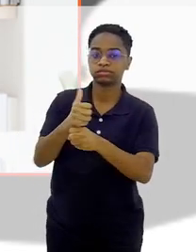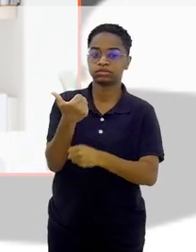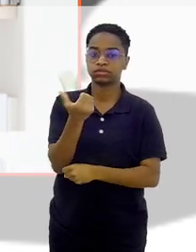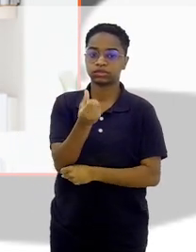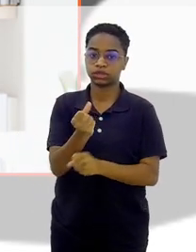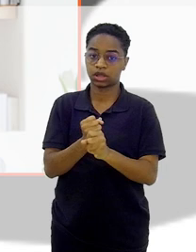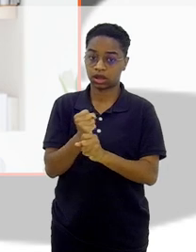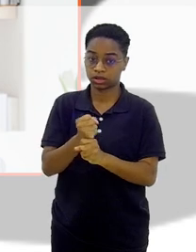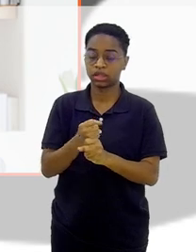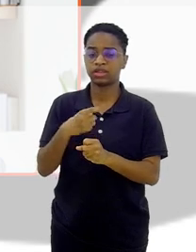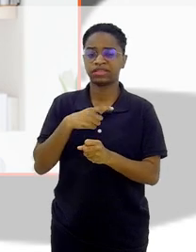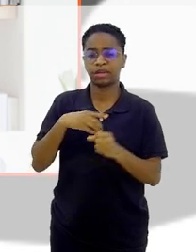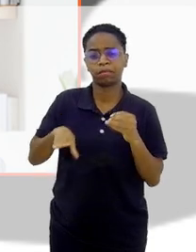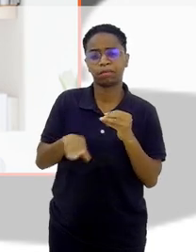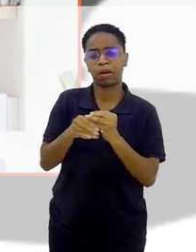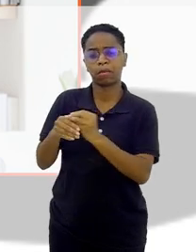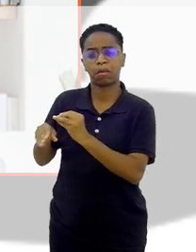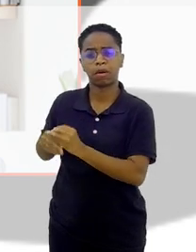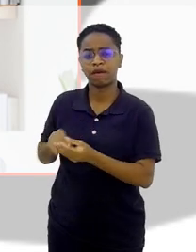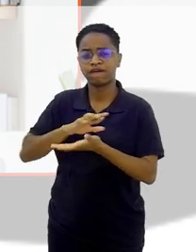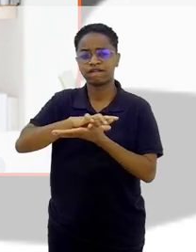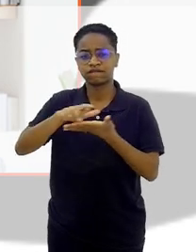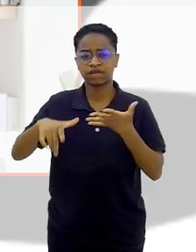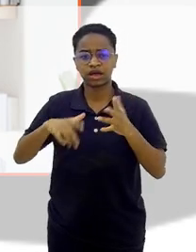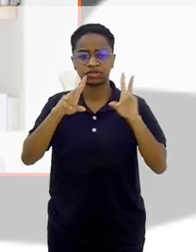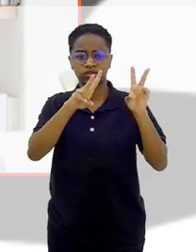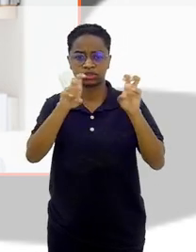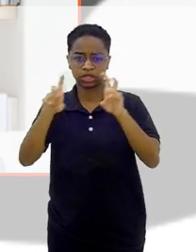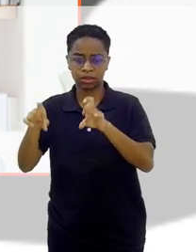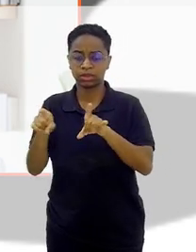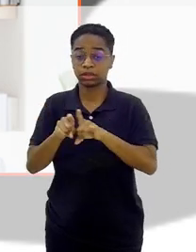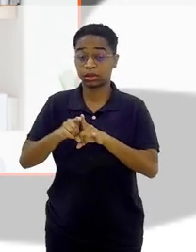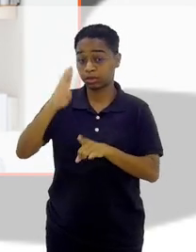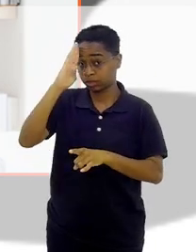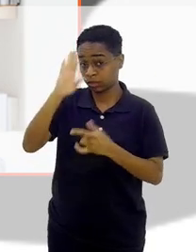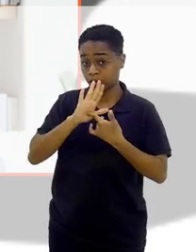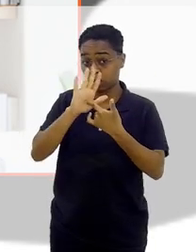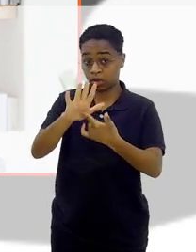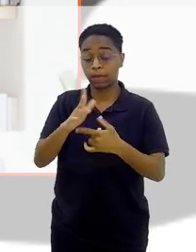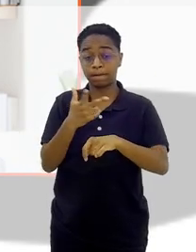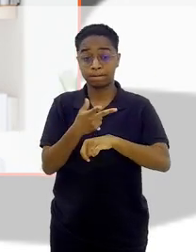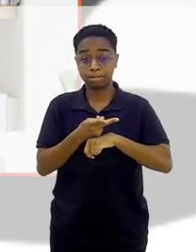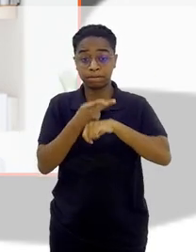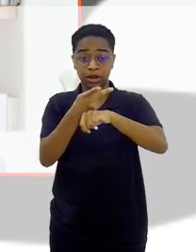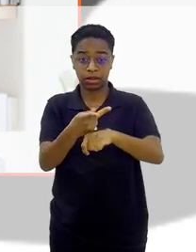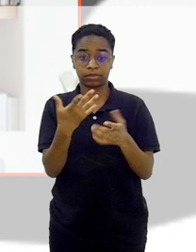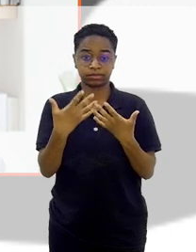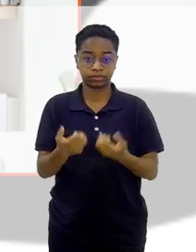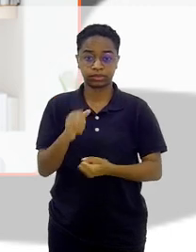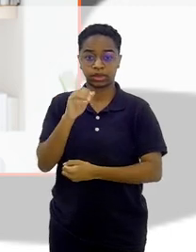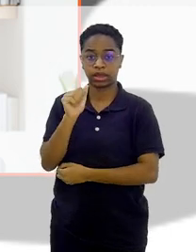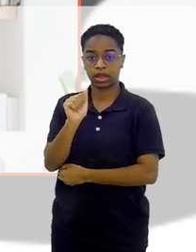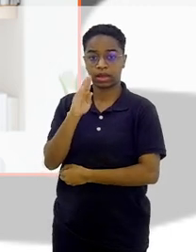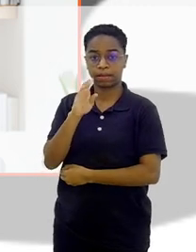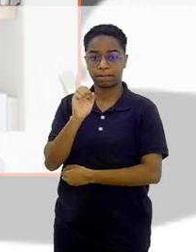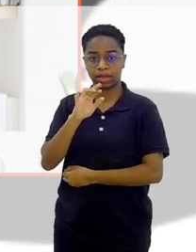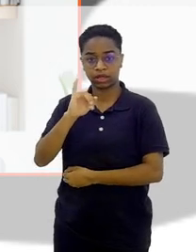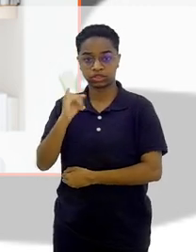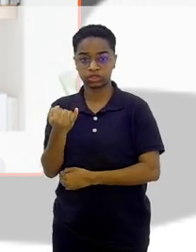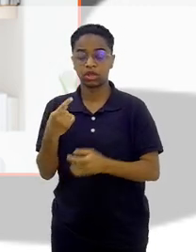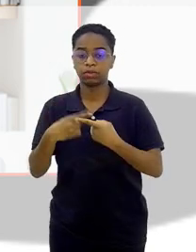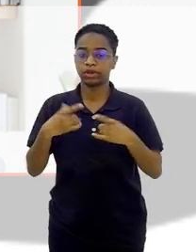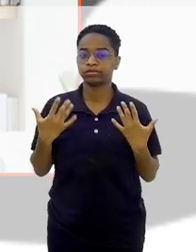publicação já recebeu inúmeras comendas com destaque para a conquista do prêmio ABERGE, que reconhece e celebra